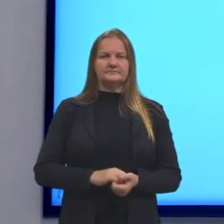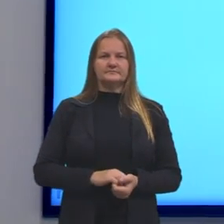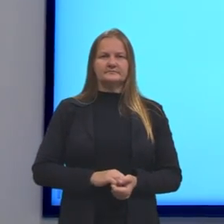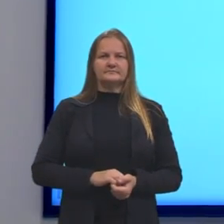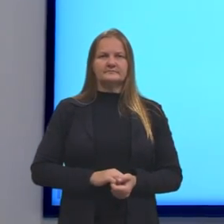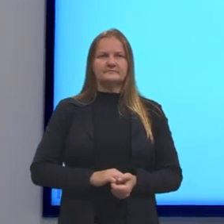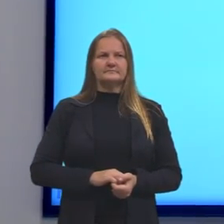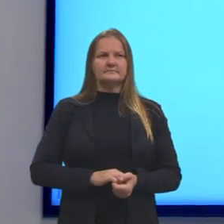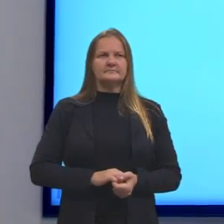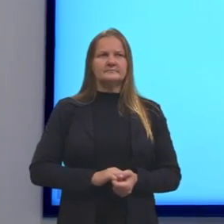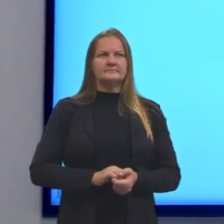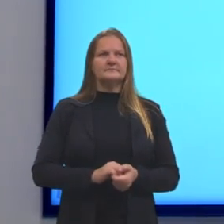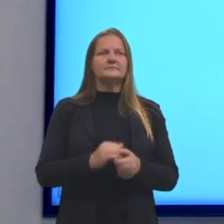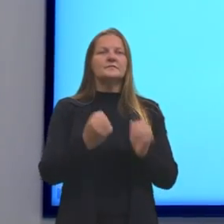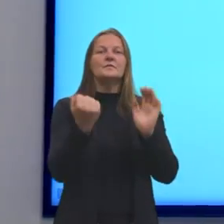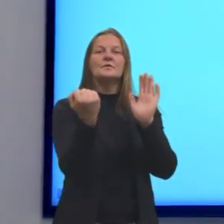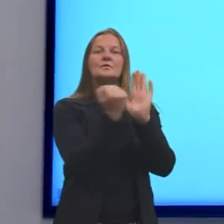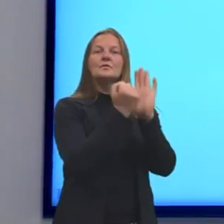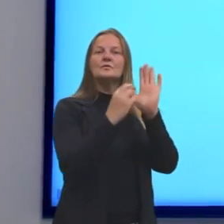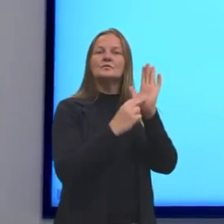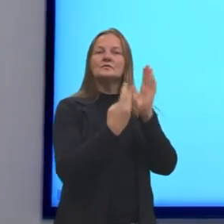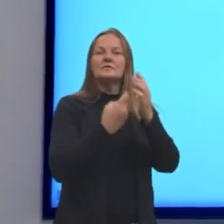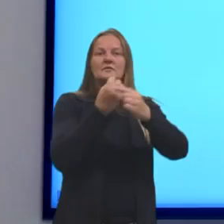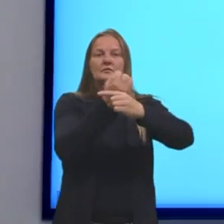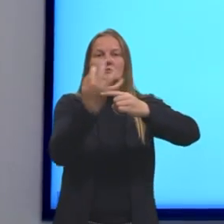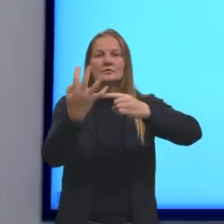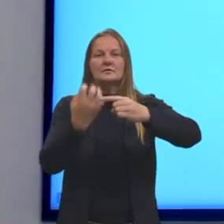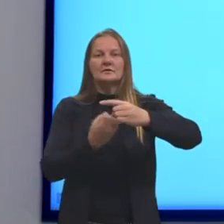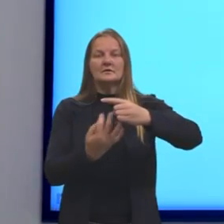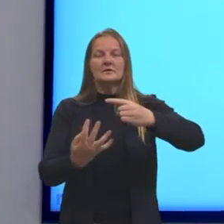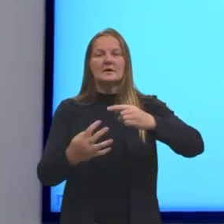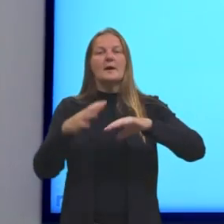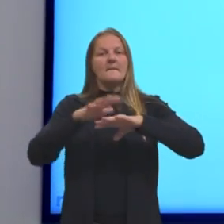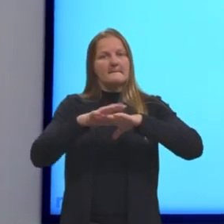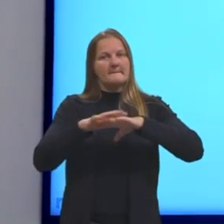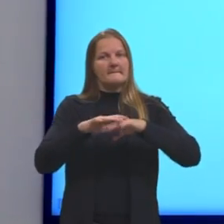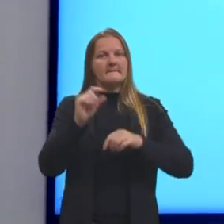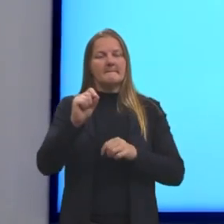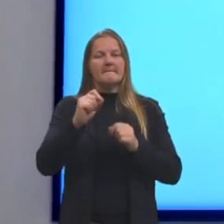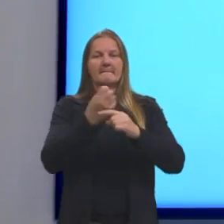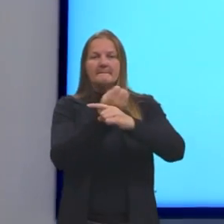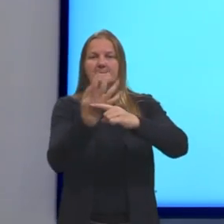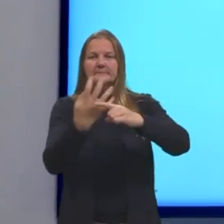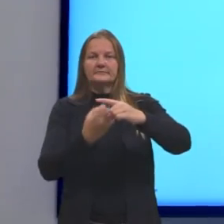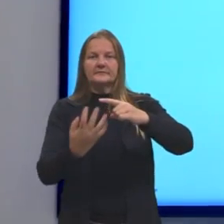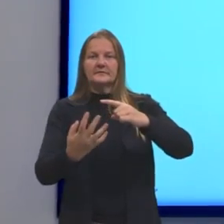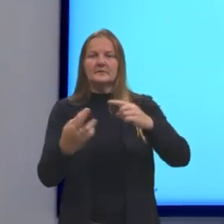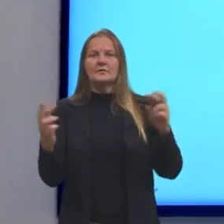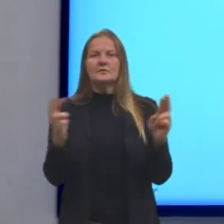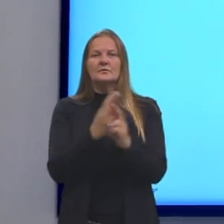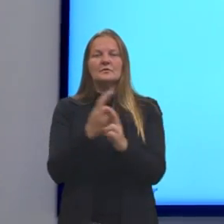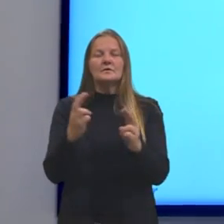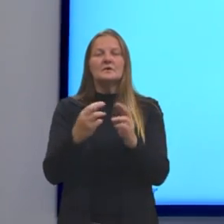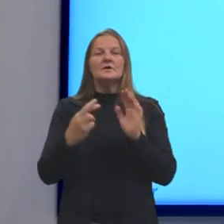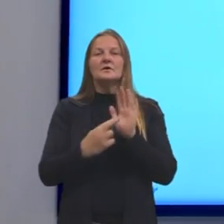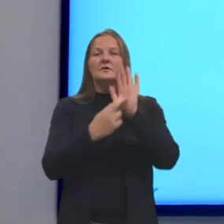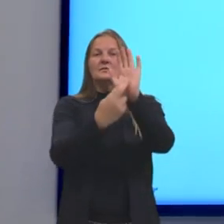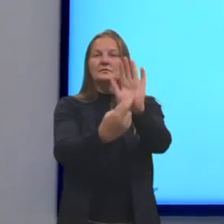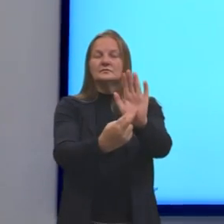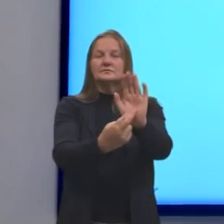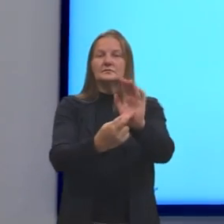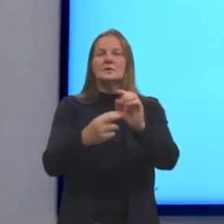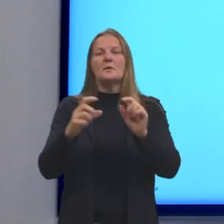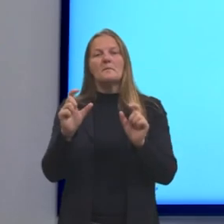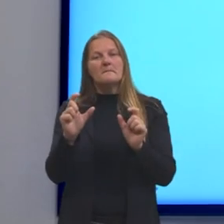Bom, então, o significado de fração. Na matemática, as frações correspondem a uma representação das